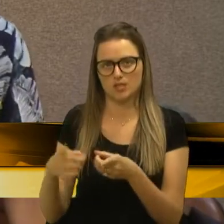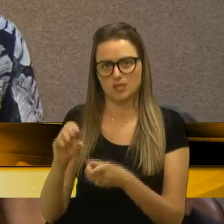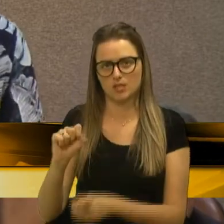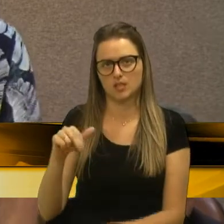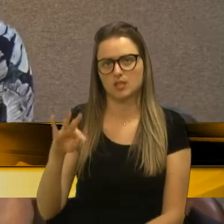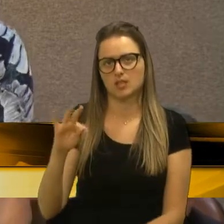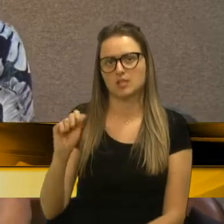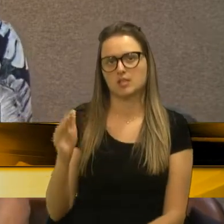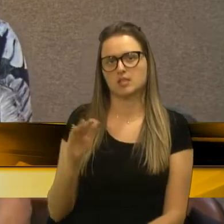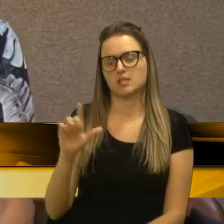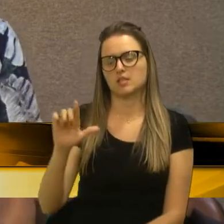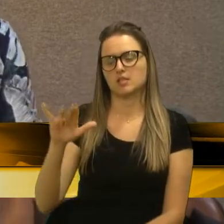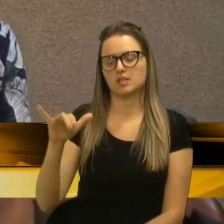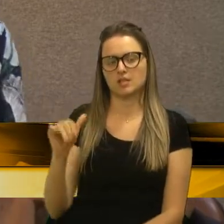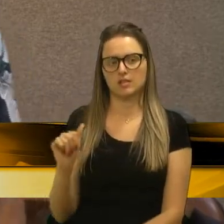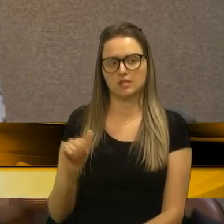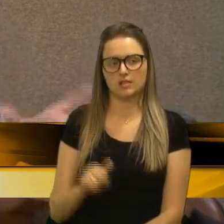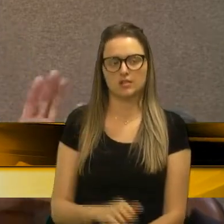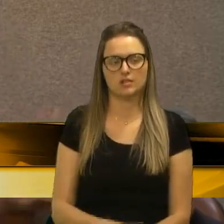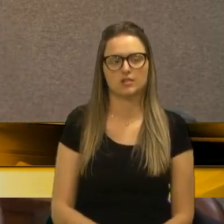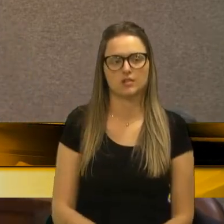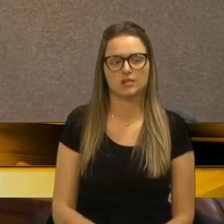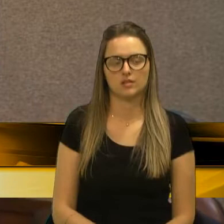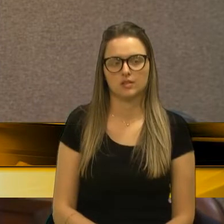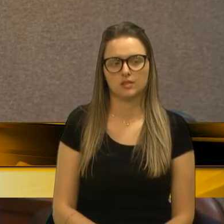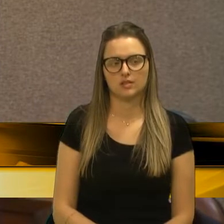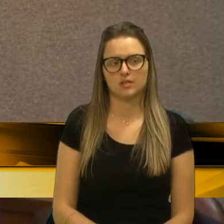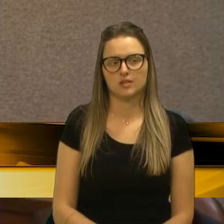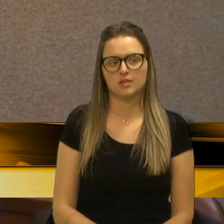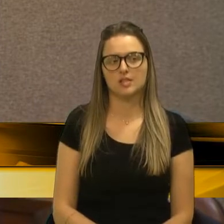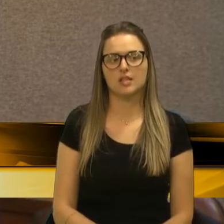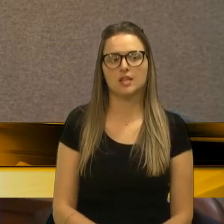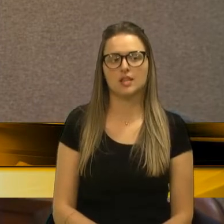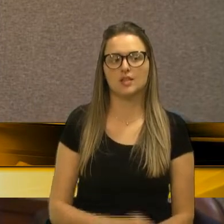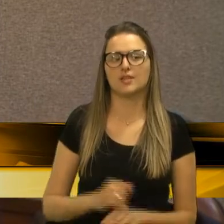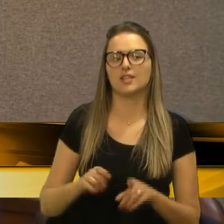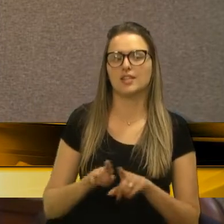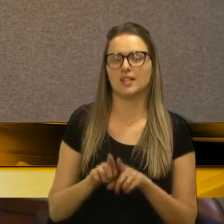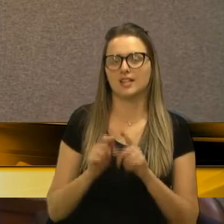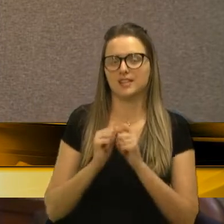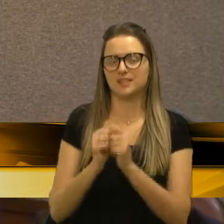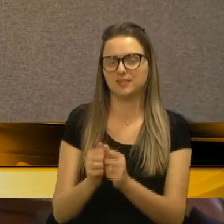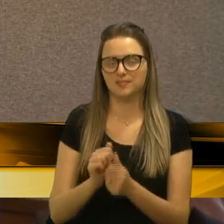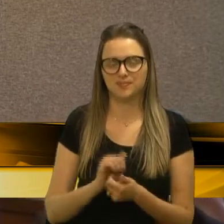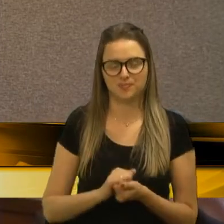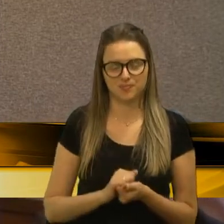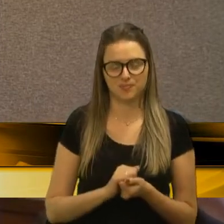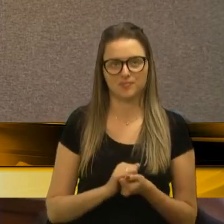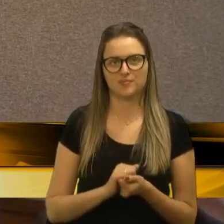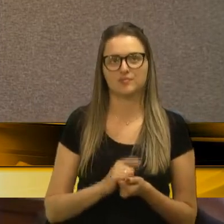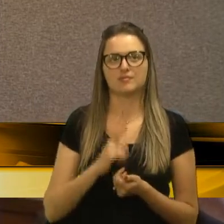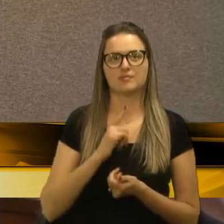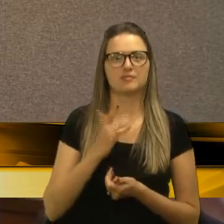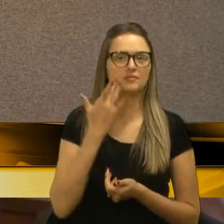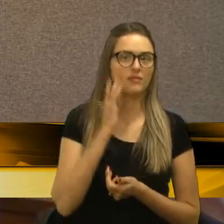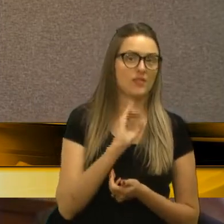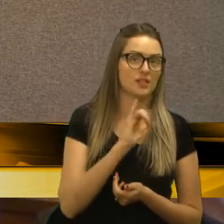E eu acho que o prefeito, não sei qual é o ganho que ele teve, se teve ganho.